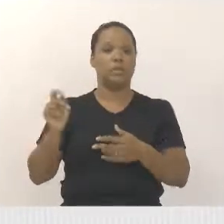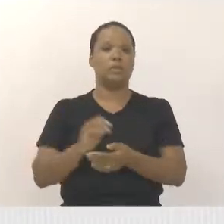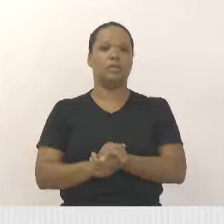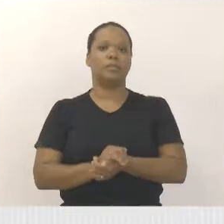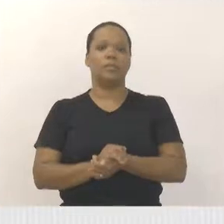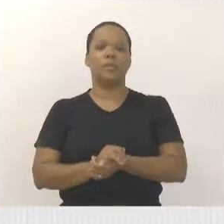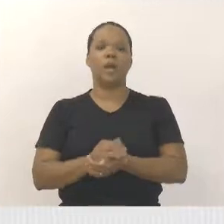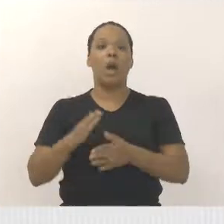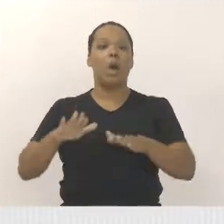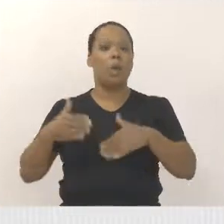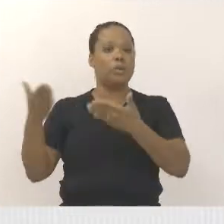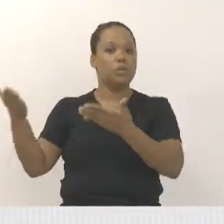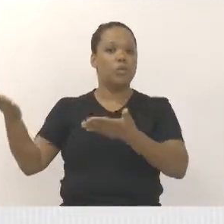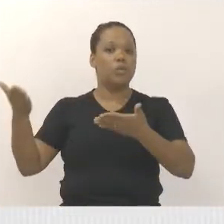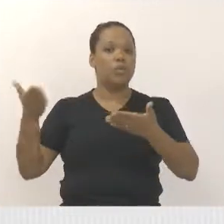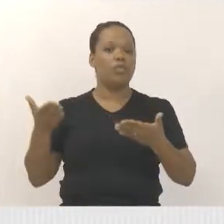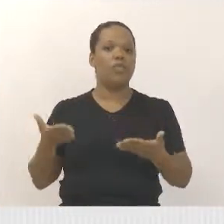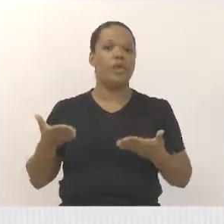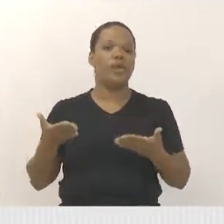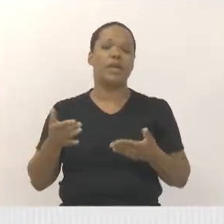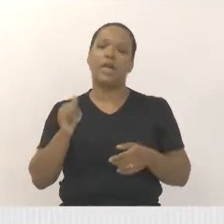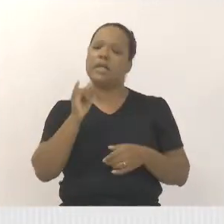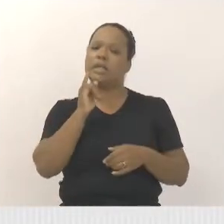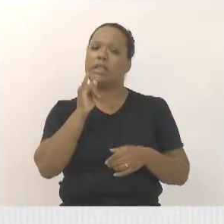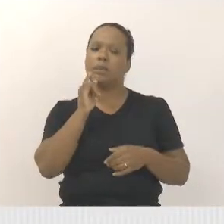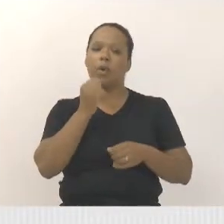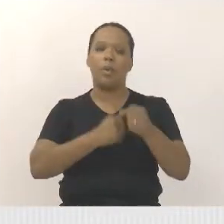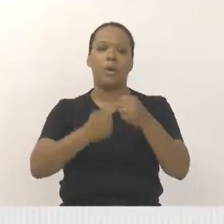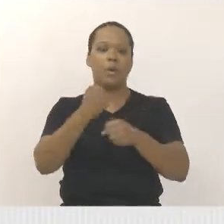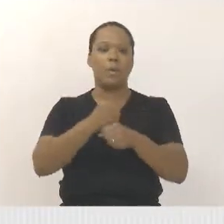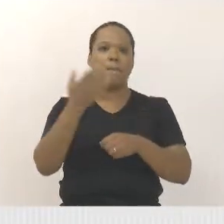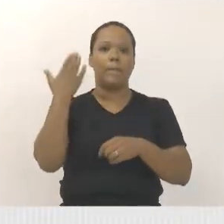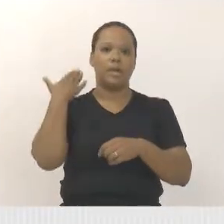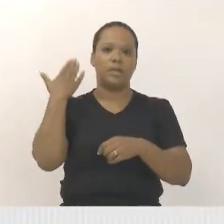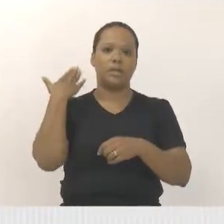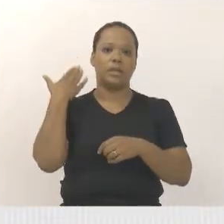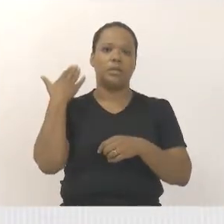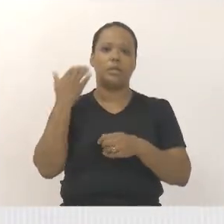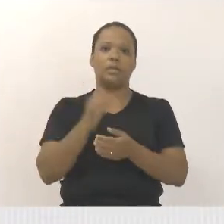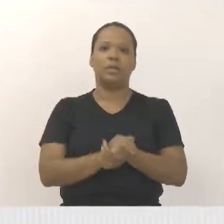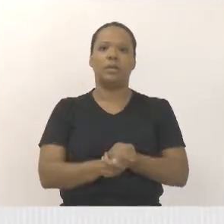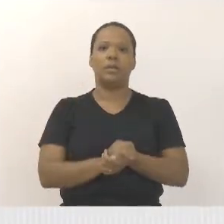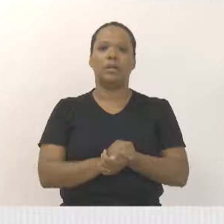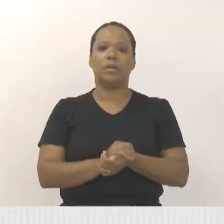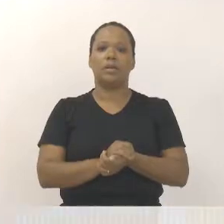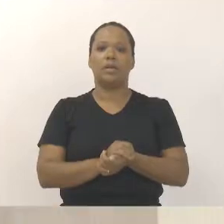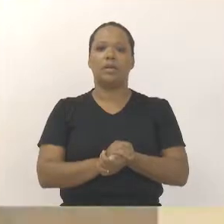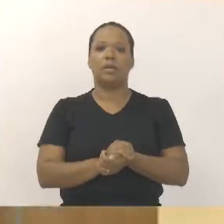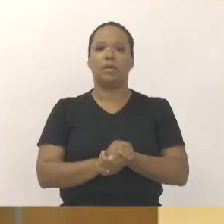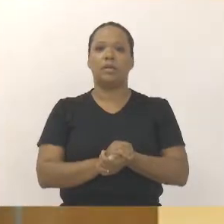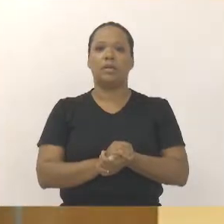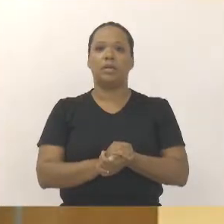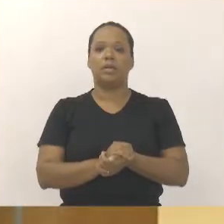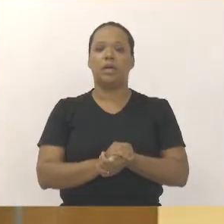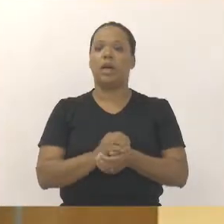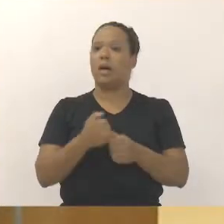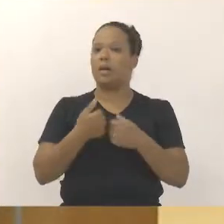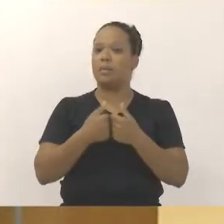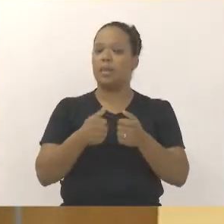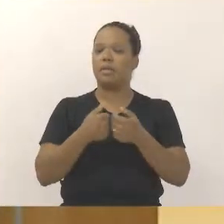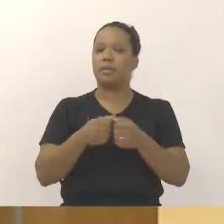vem, por exemplo, o projeto que veio o ano passado, que a gente acabou dando uma isenção para a empresa de ônibus